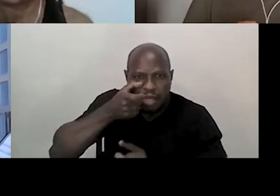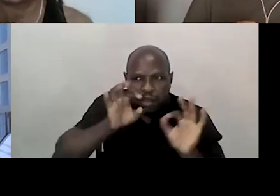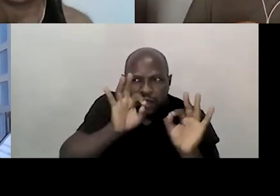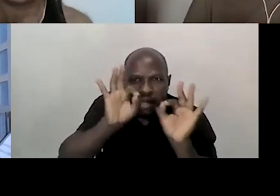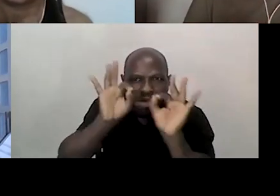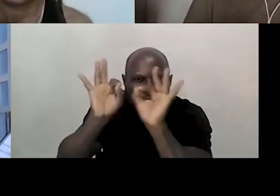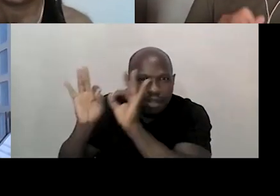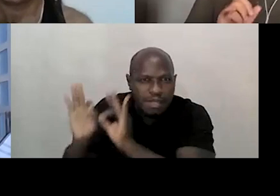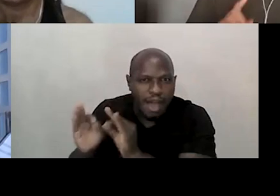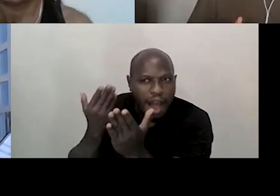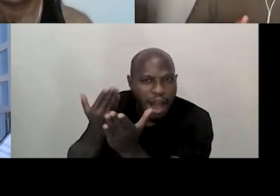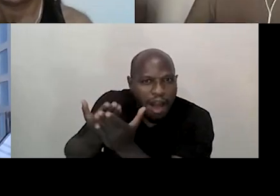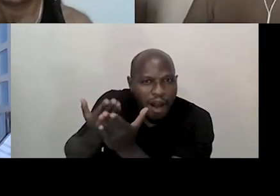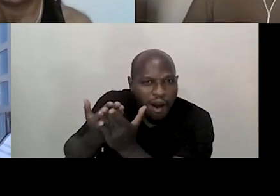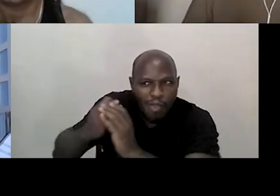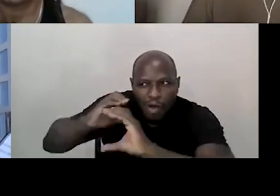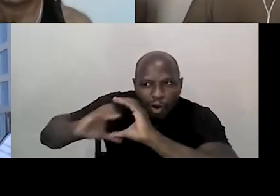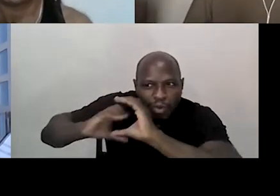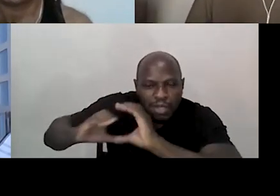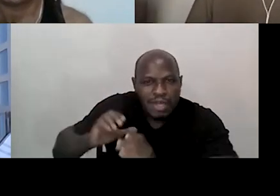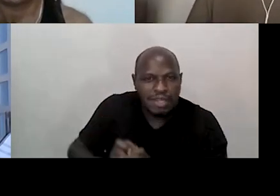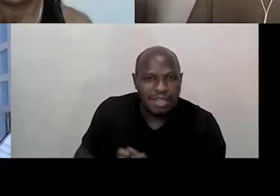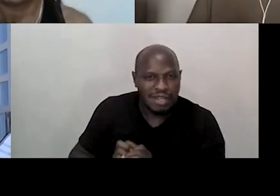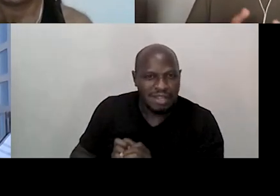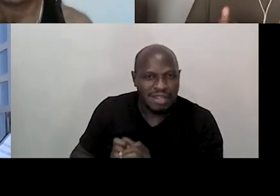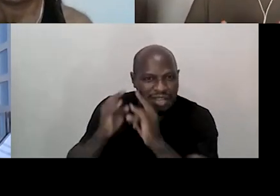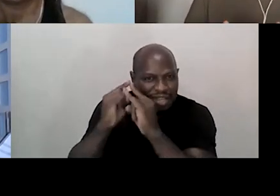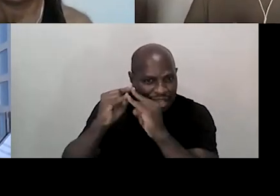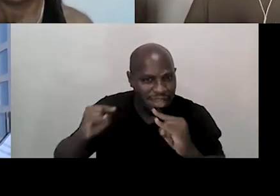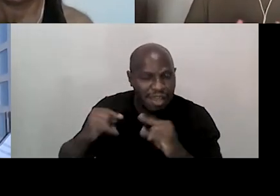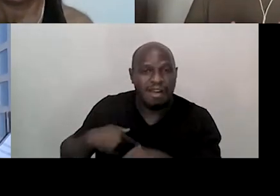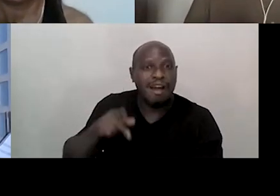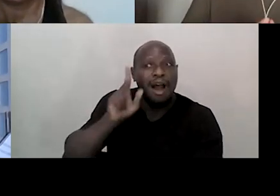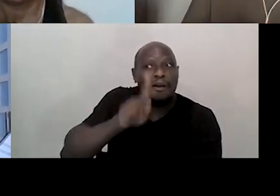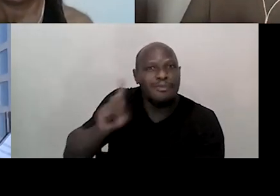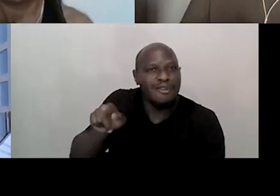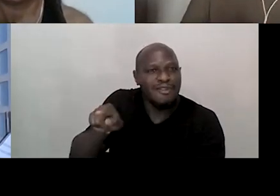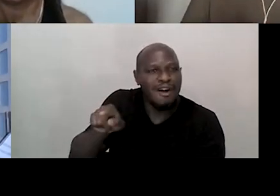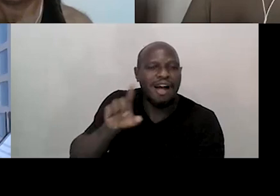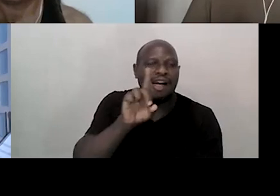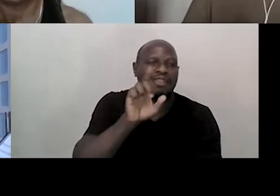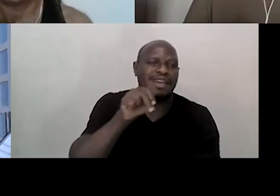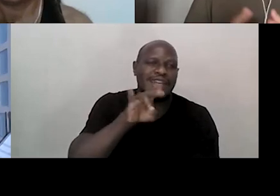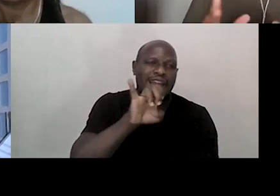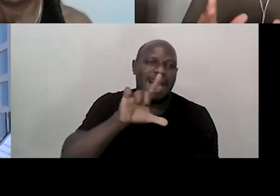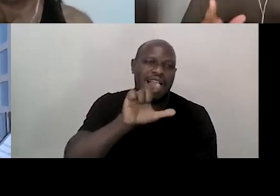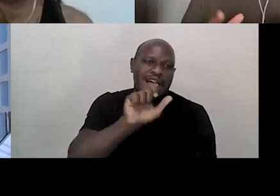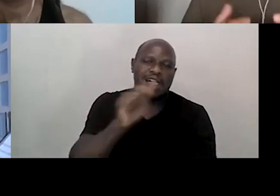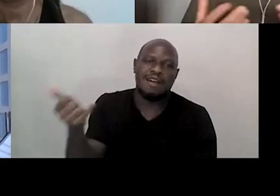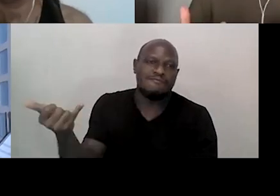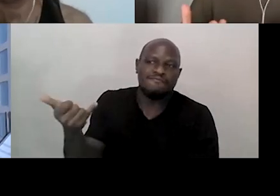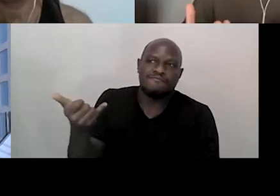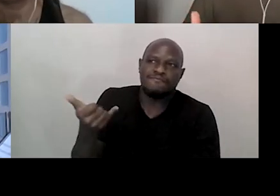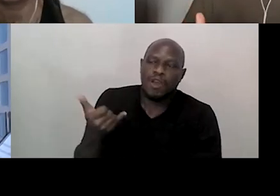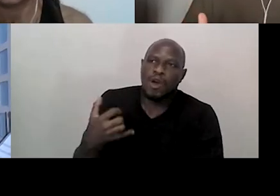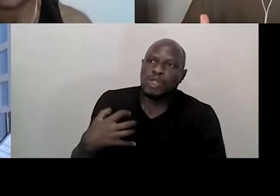senciente. e a professora Daniela, ela falou uma coisa que me deixou